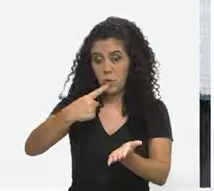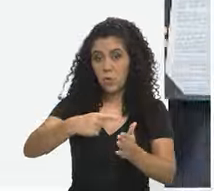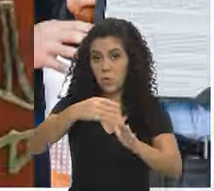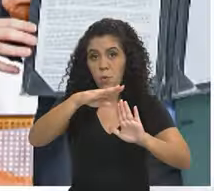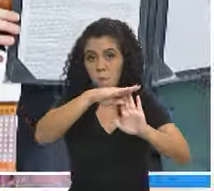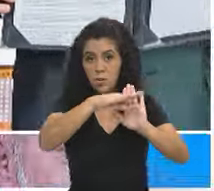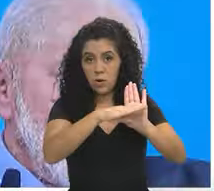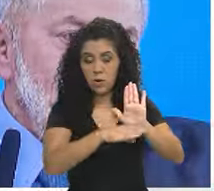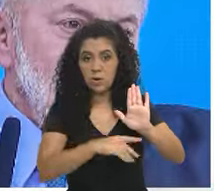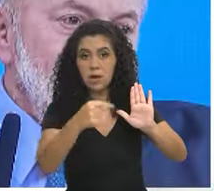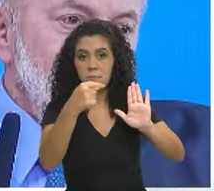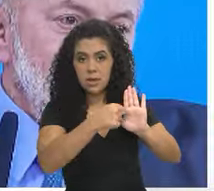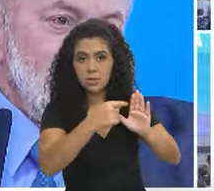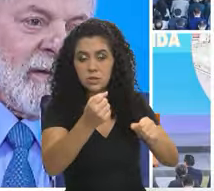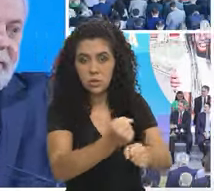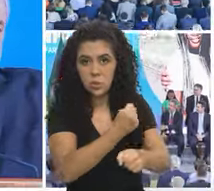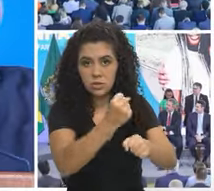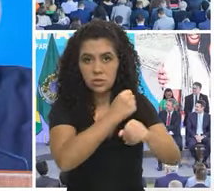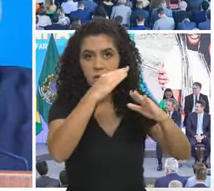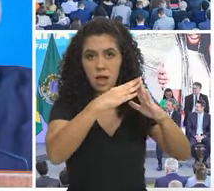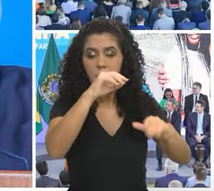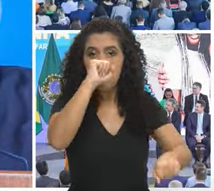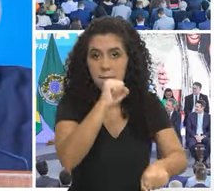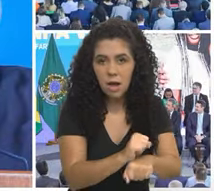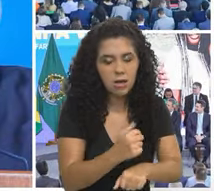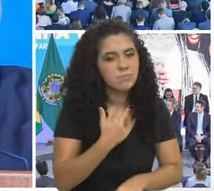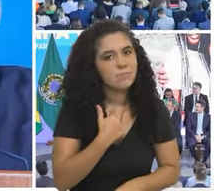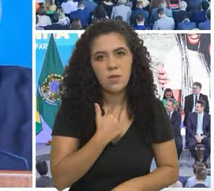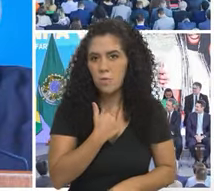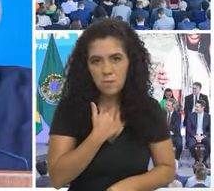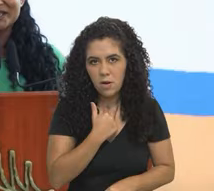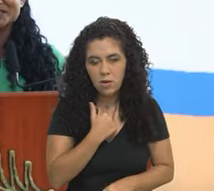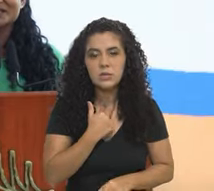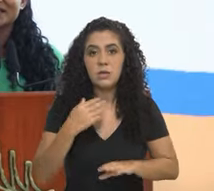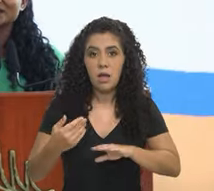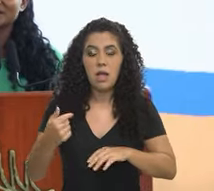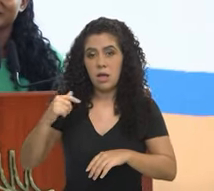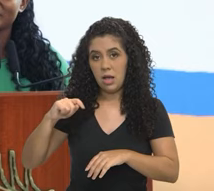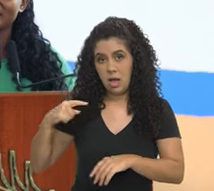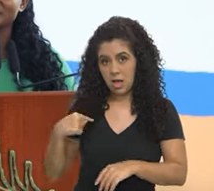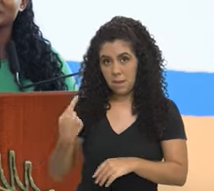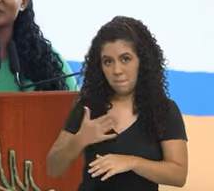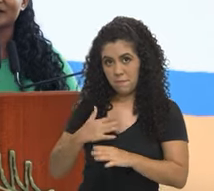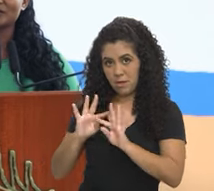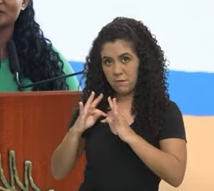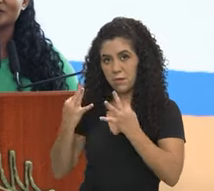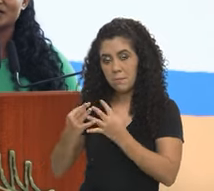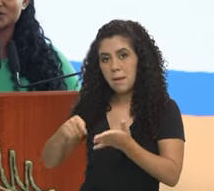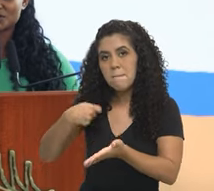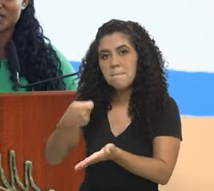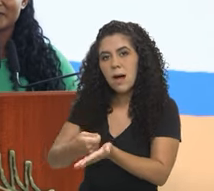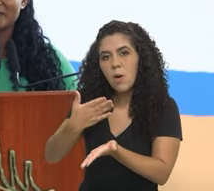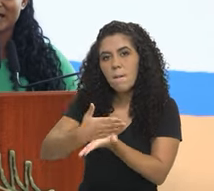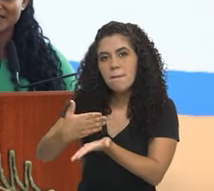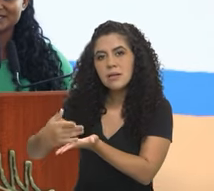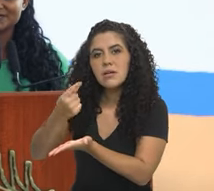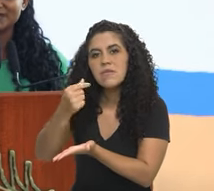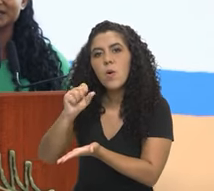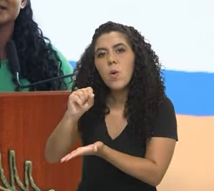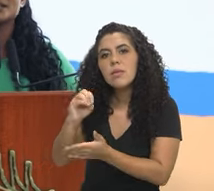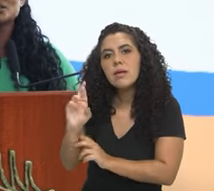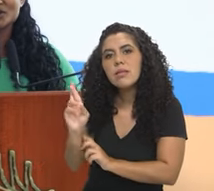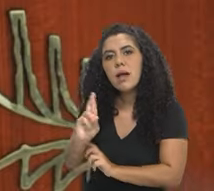O programa Minha Casa Minha Vida, ele não pode parar. Primeiramente que a gente tava pagando uma quantia